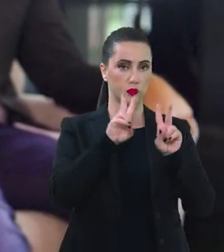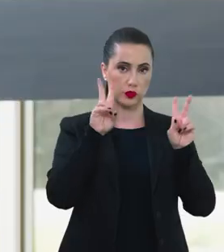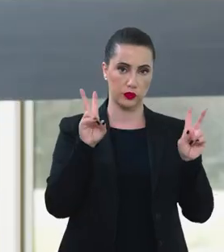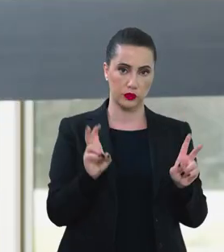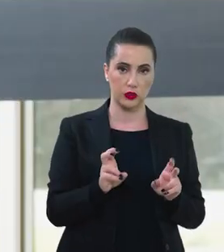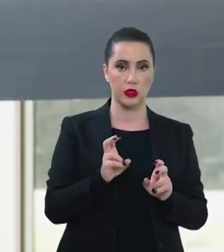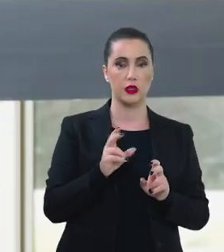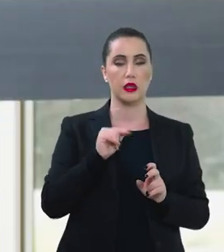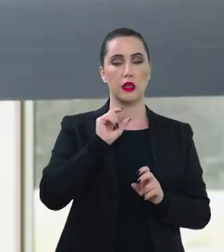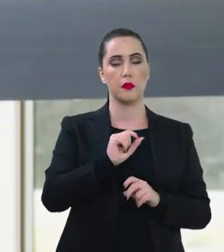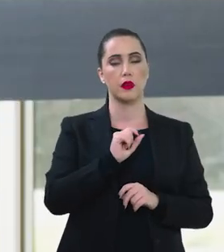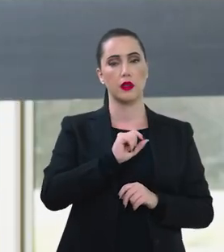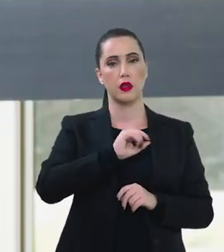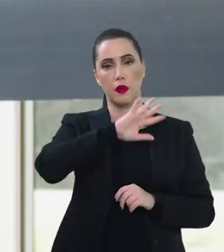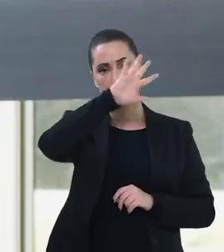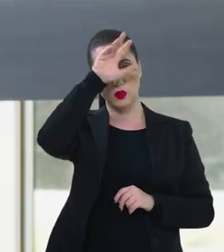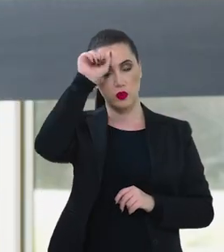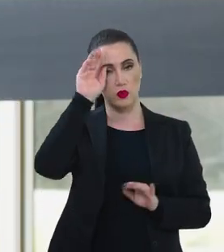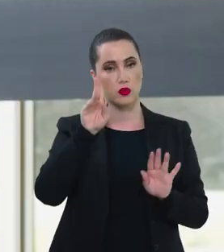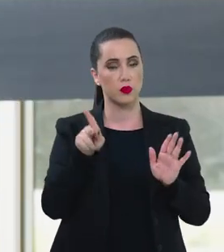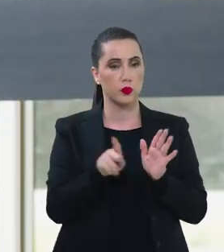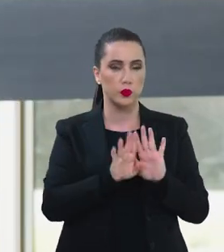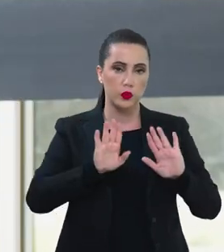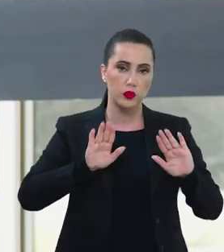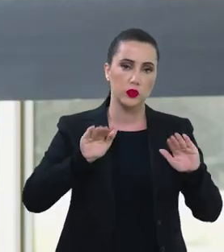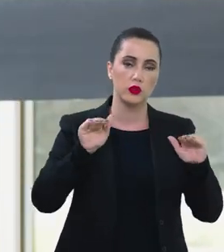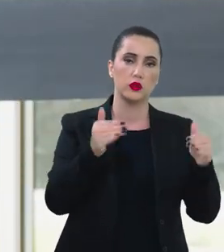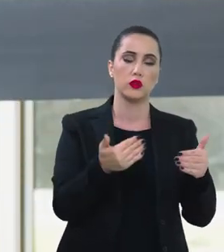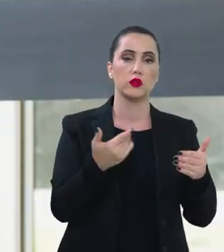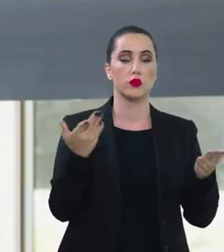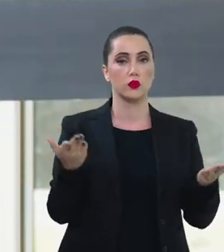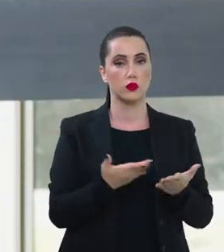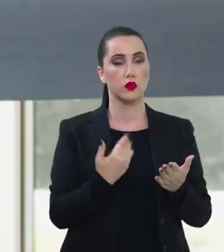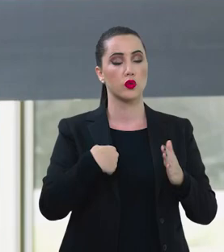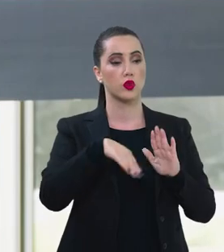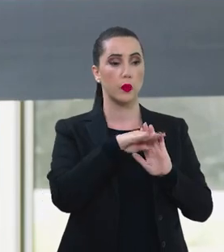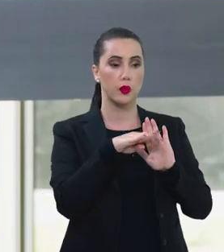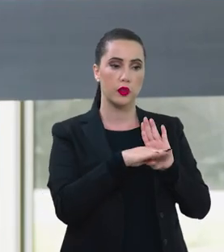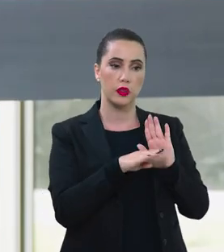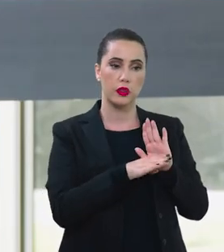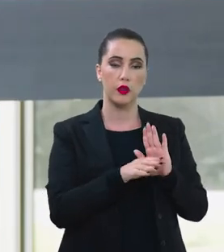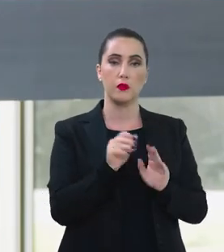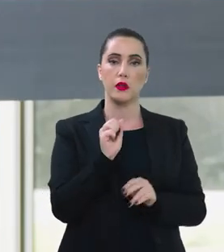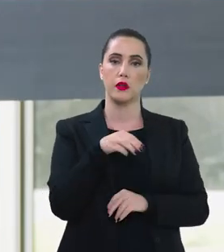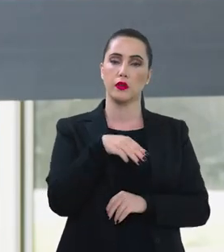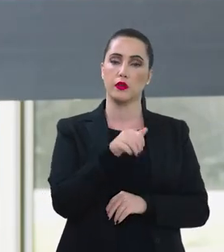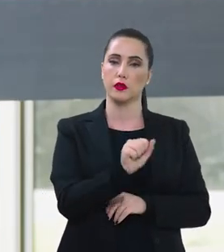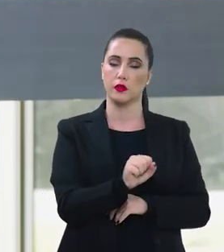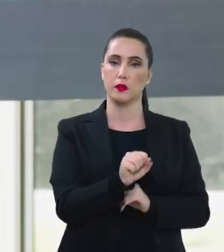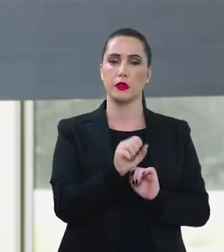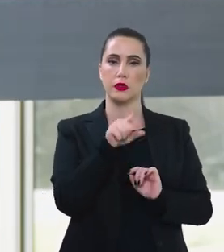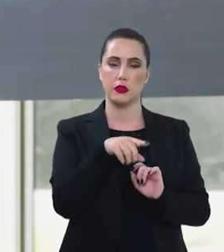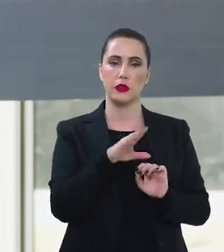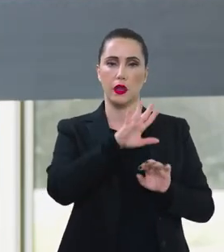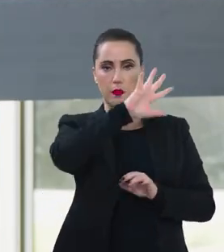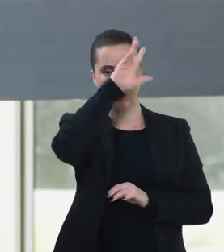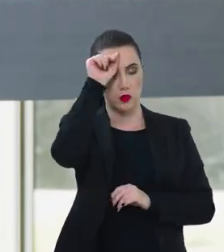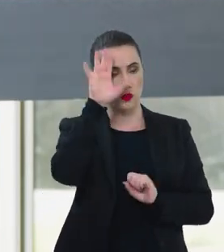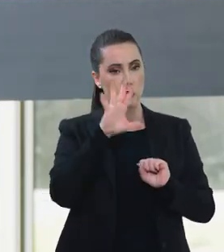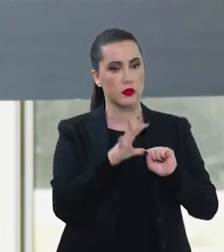Sobre a Amazônia, de forma específica, o Ministério da Justiça e Segurança Pública vai lançar um programa chamado AMAS, que é a Amazônia Seguro,